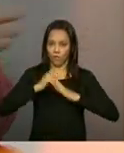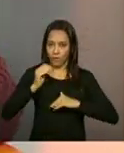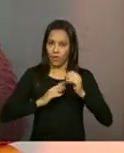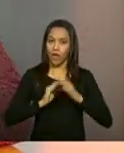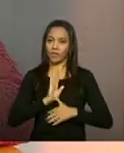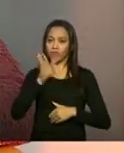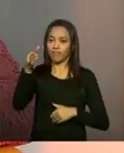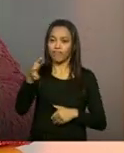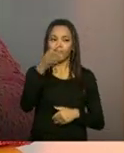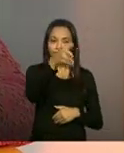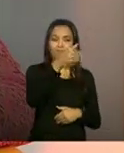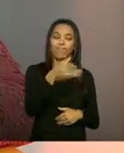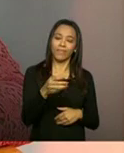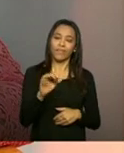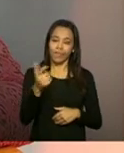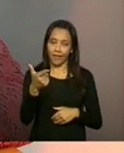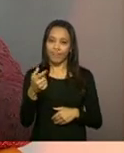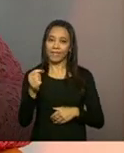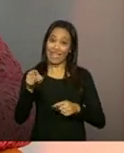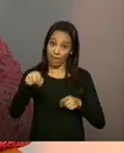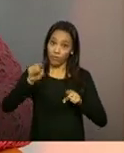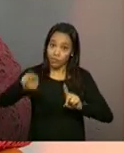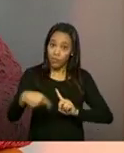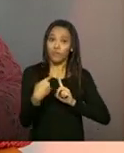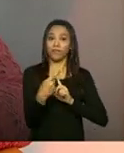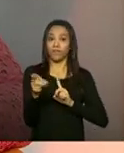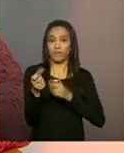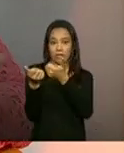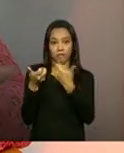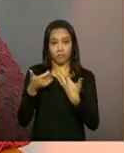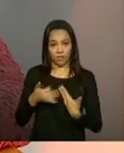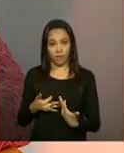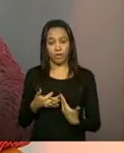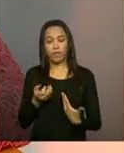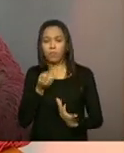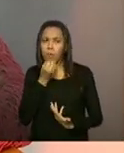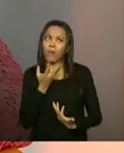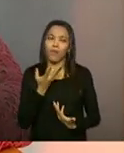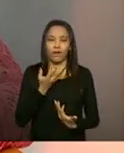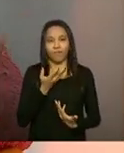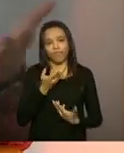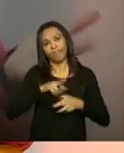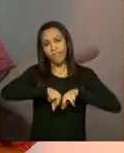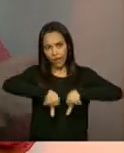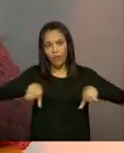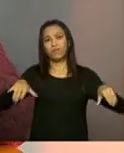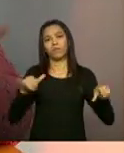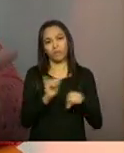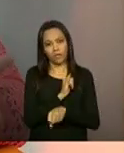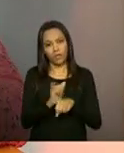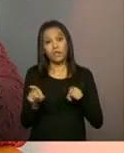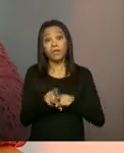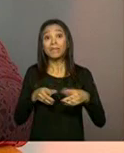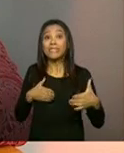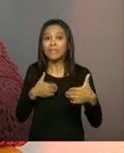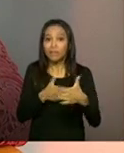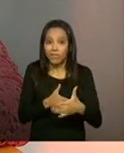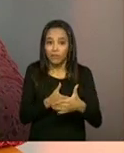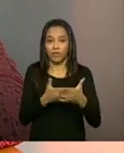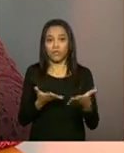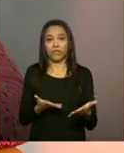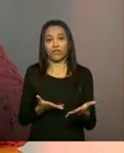esses desafios que você está exemplificando. Bom, existem várias possibilidades e também limites. Isso vai depender do